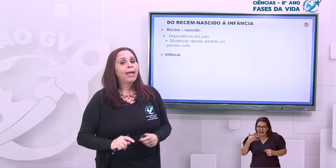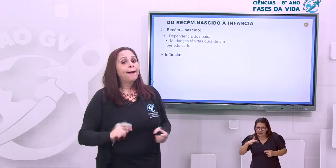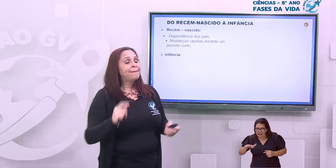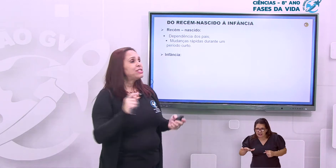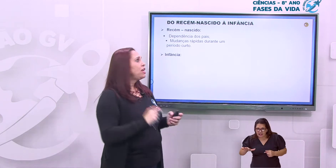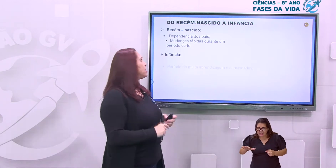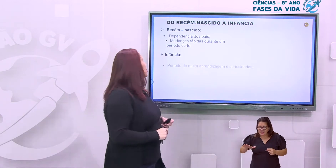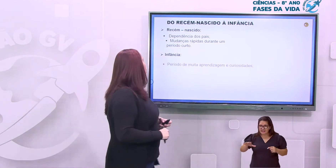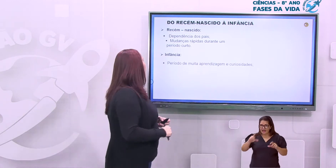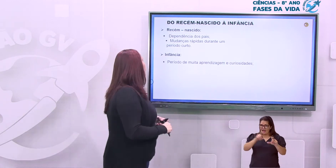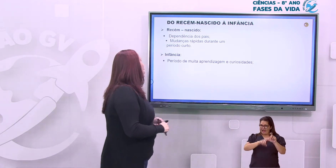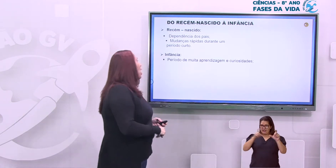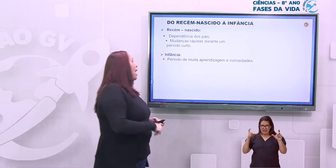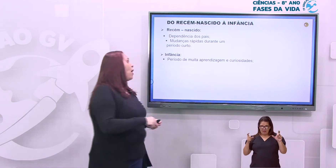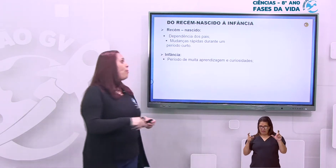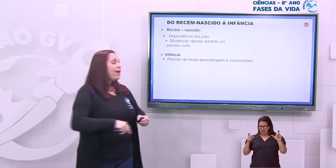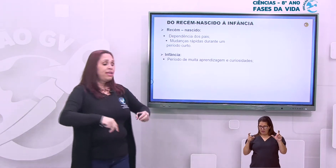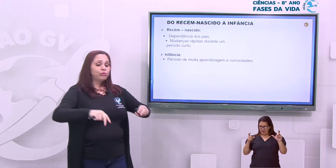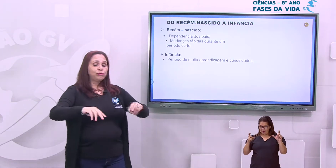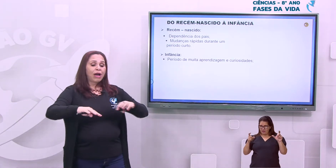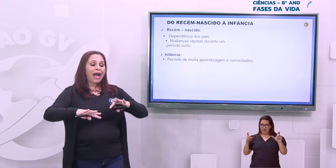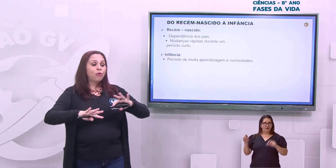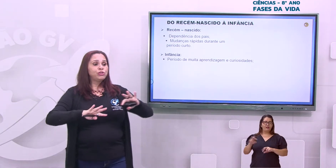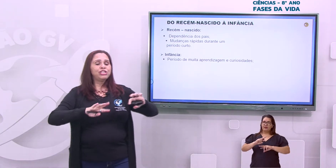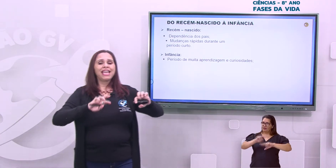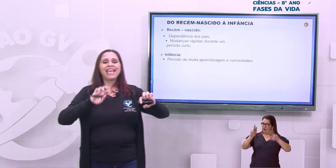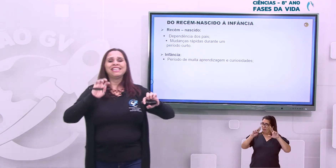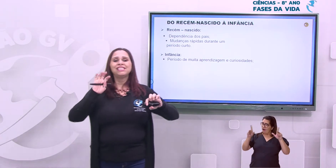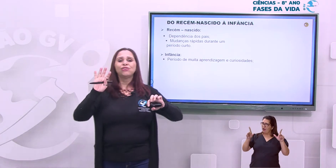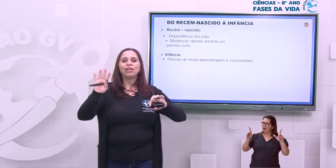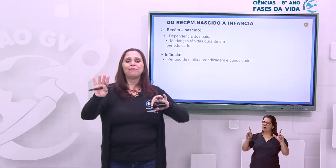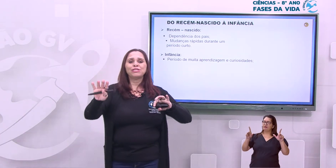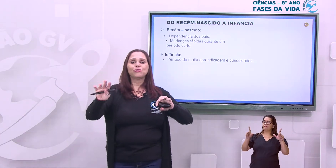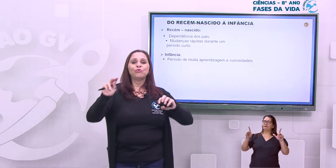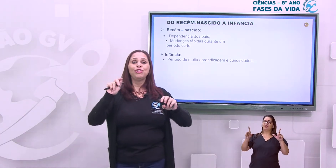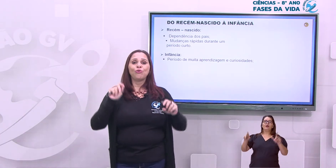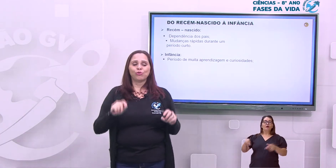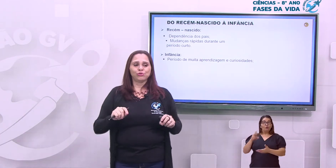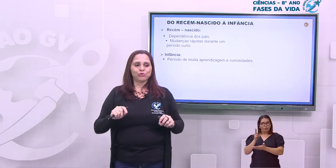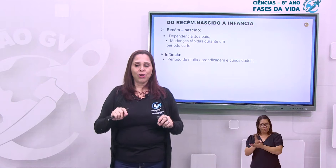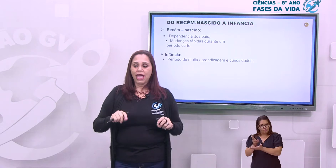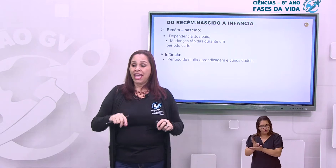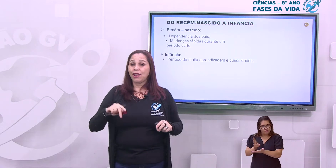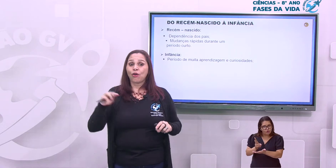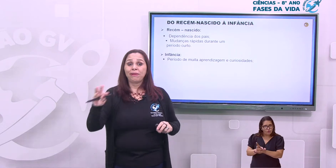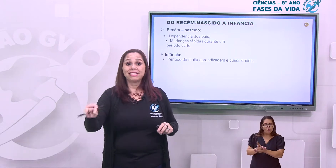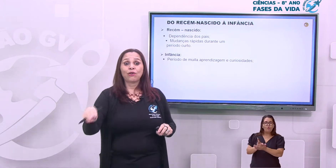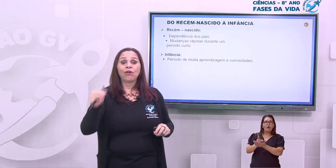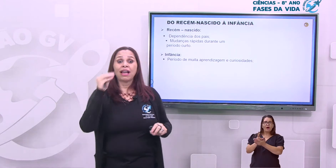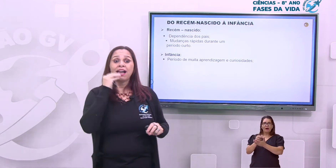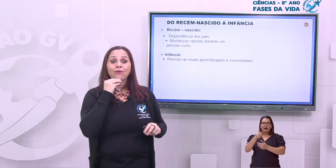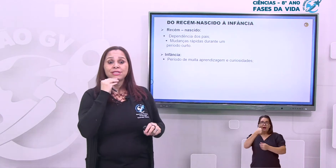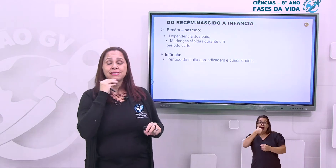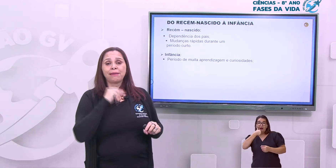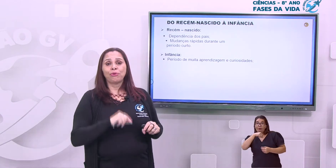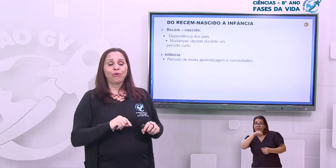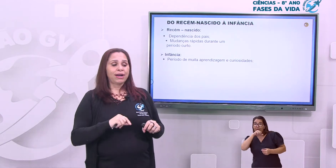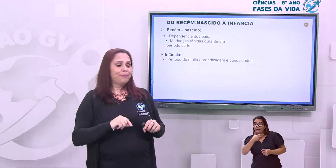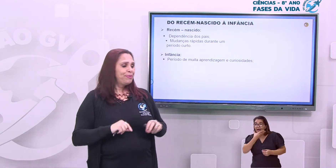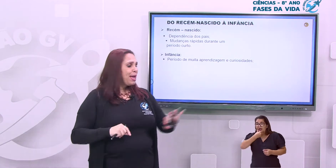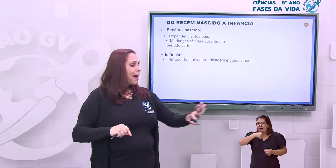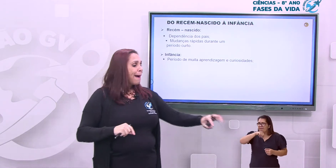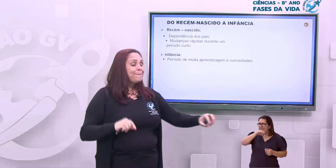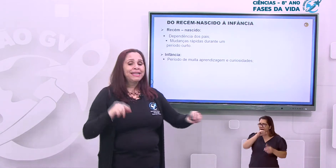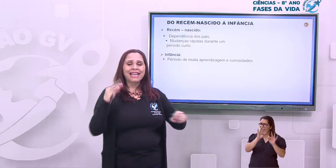Mas olha só, é um período onde ele se torna mais curioso. Ele começa a colocar coisas na